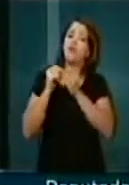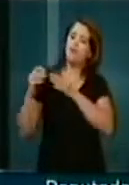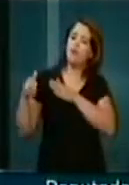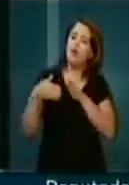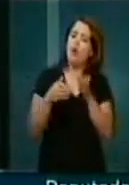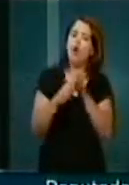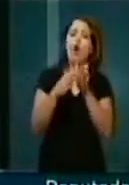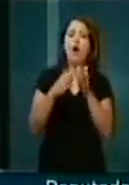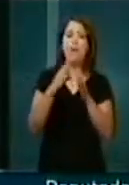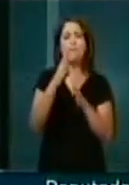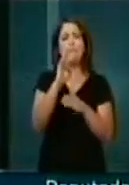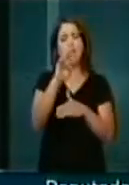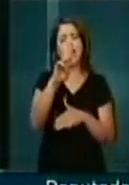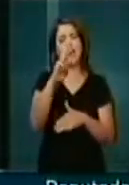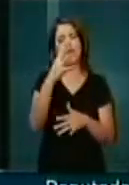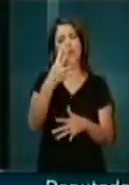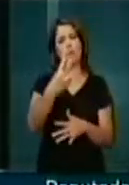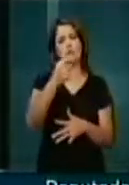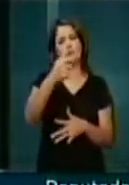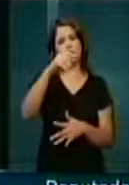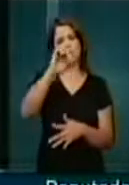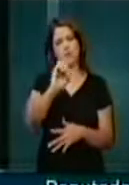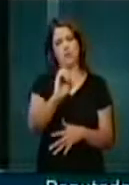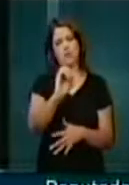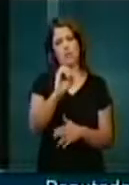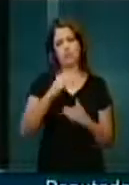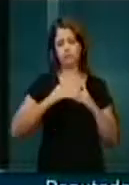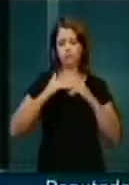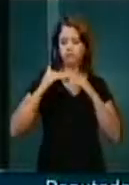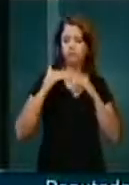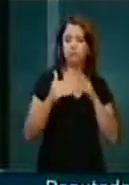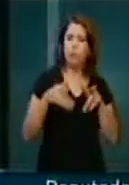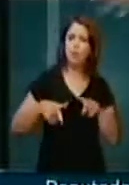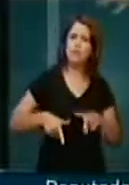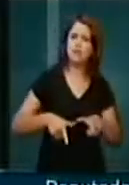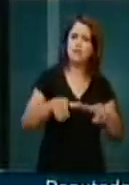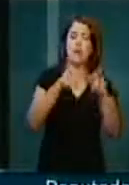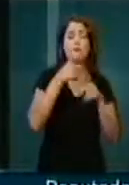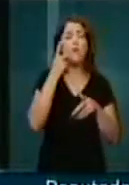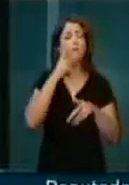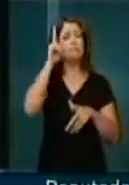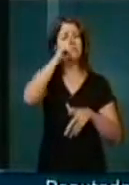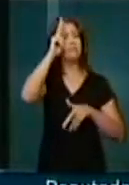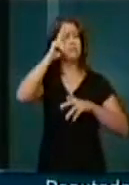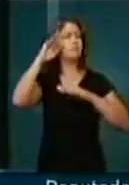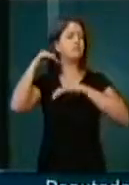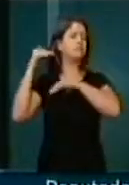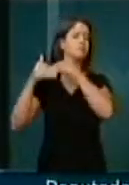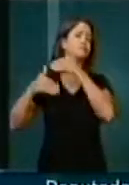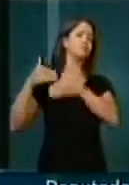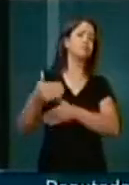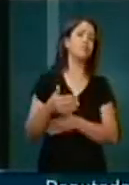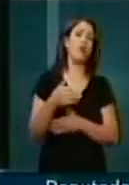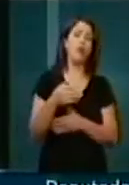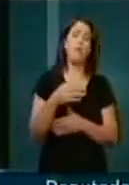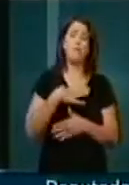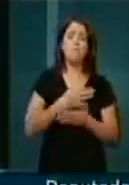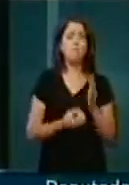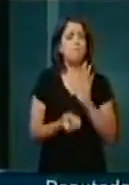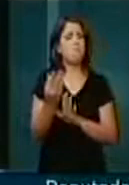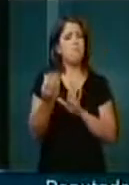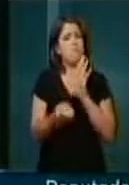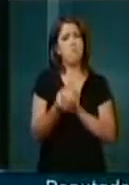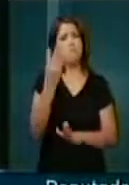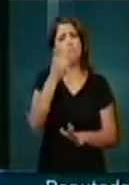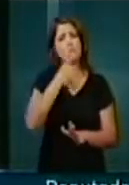BR-470. Já no longo da história, muitos parlamentares